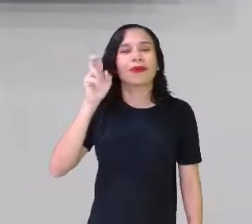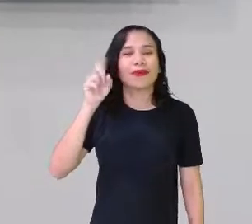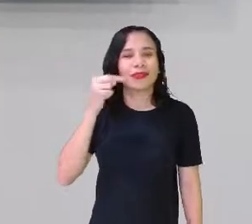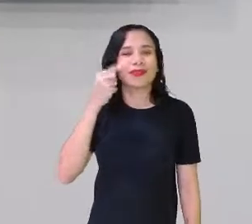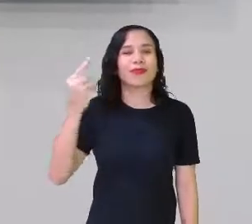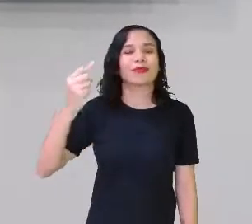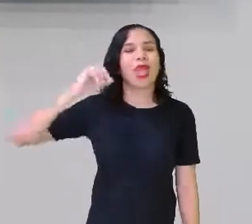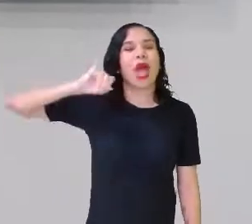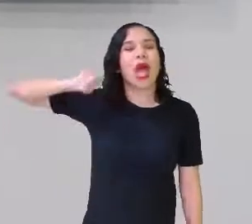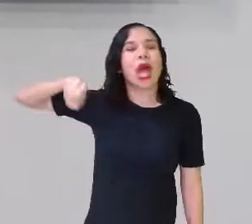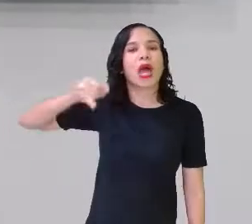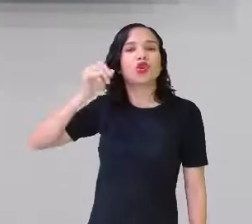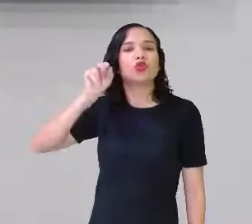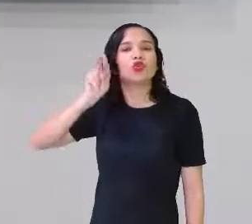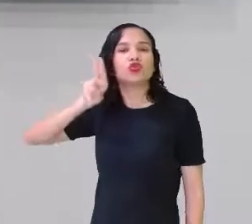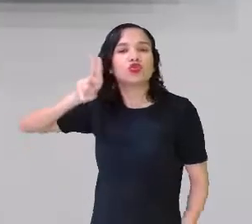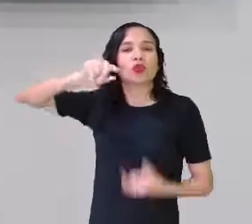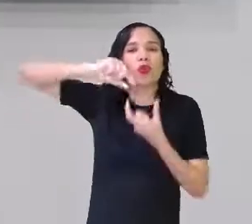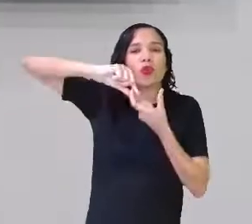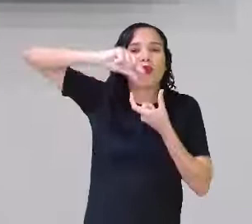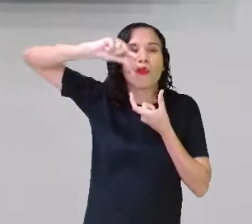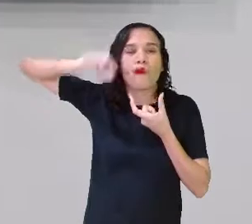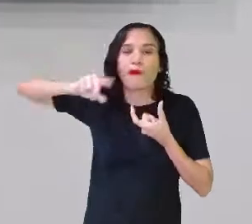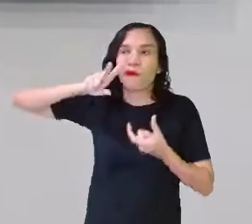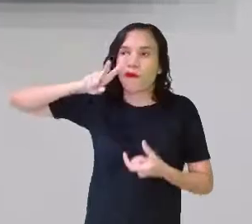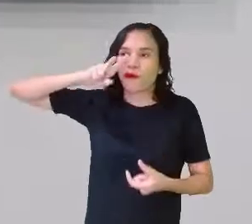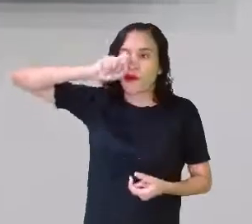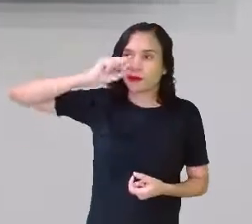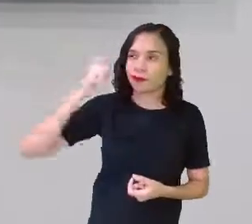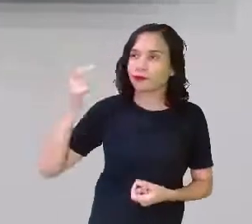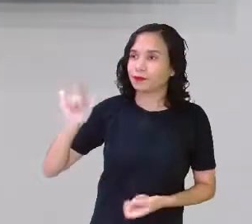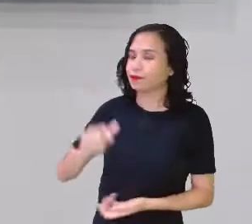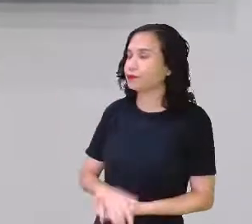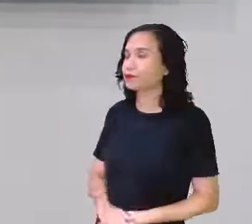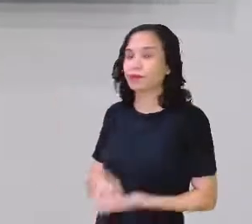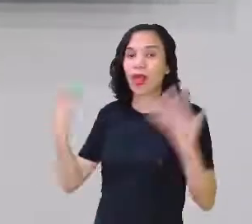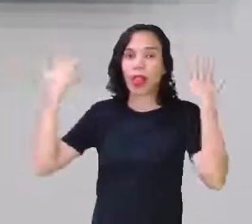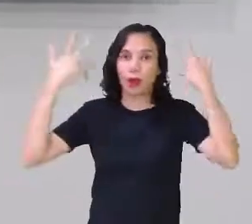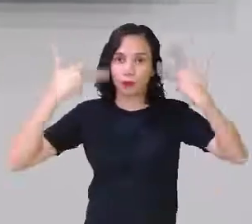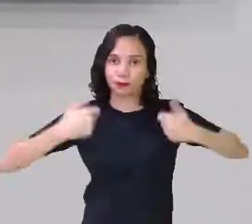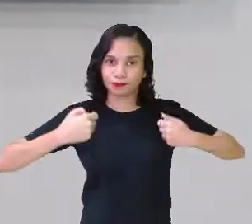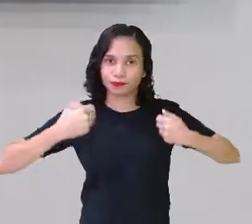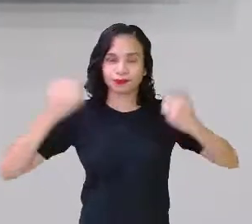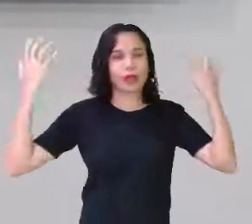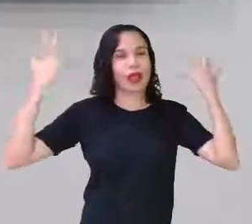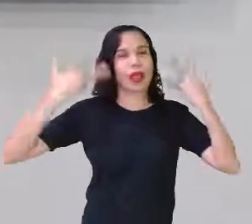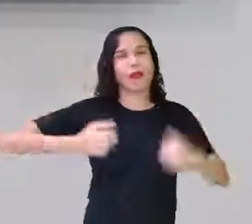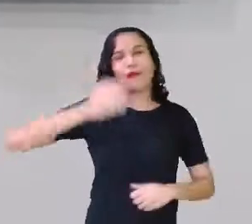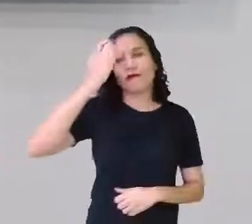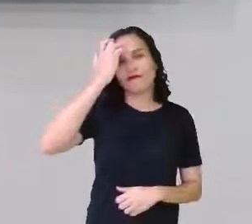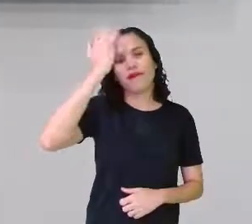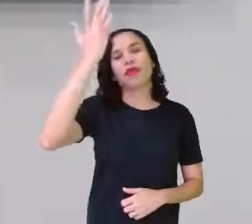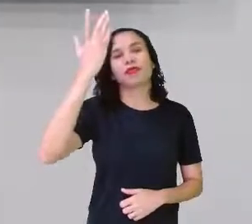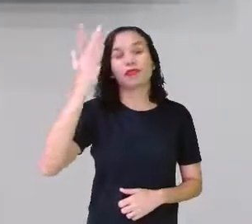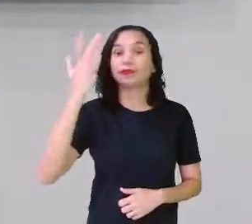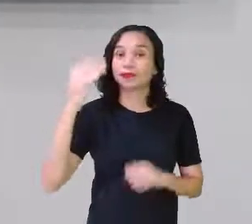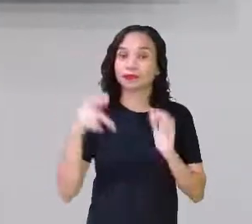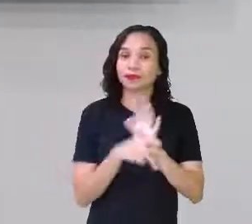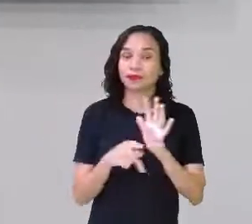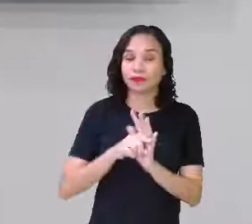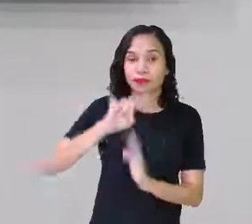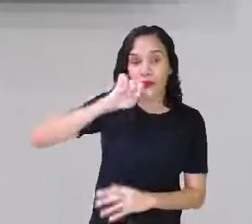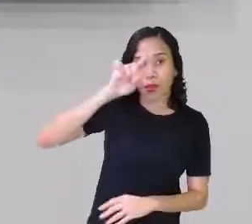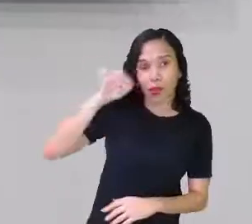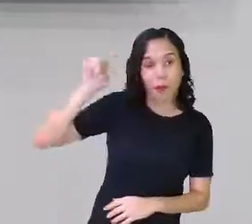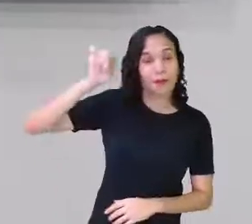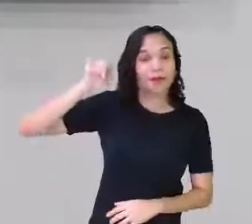sílaba ju é a mais forte. Vamos para a outra. Leão. Leão já está mais fácil. Ela tem aí o sinalzinho